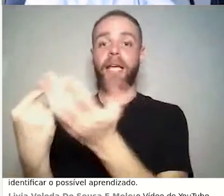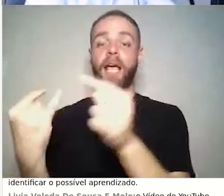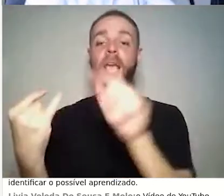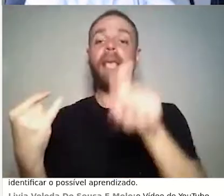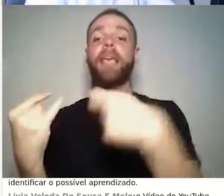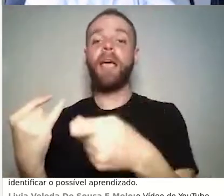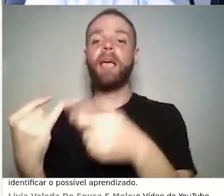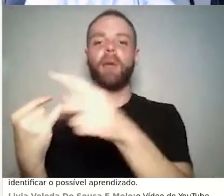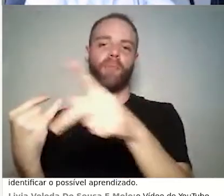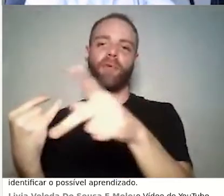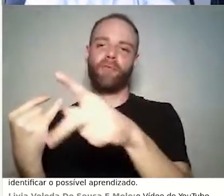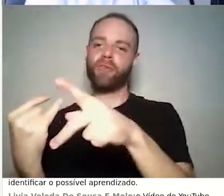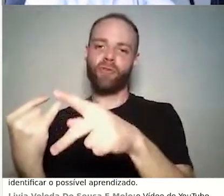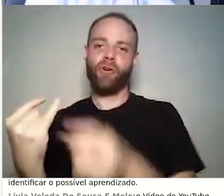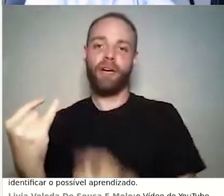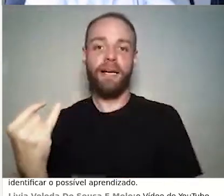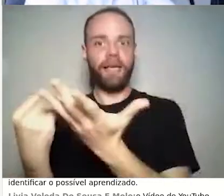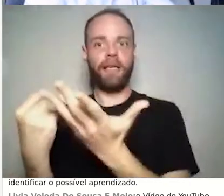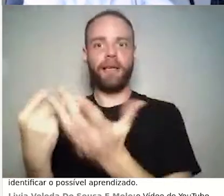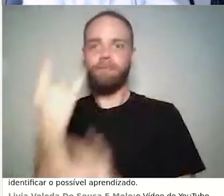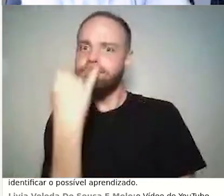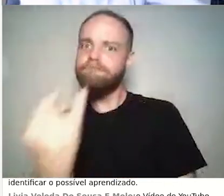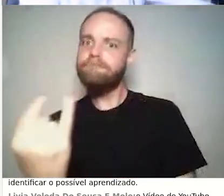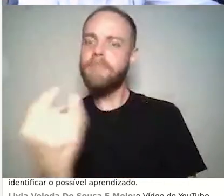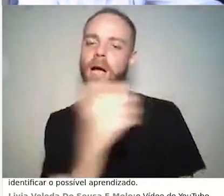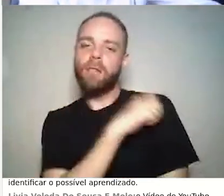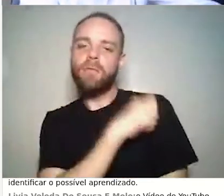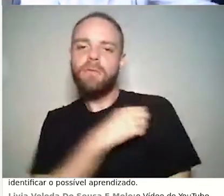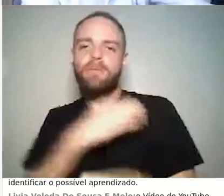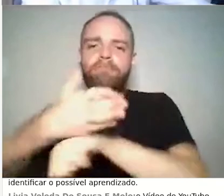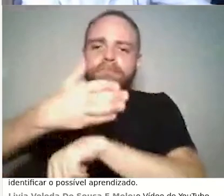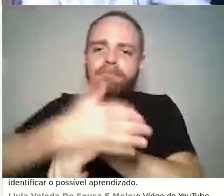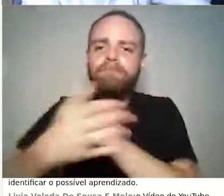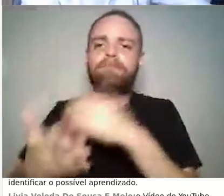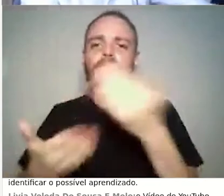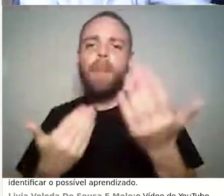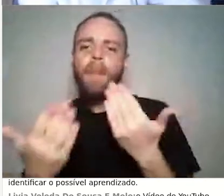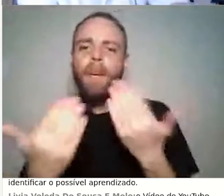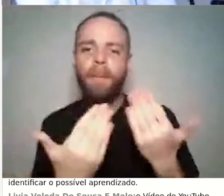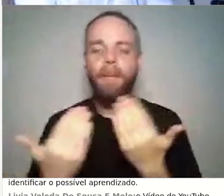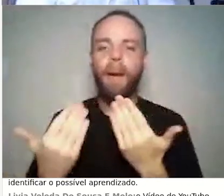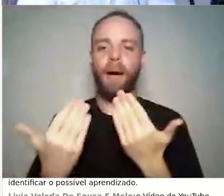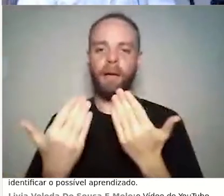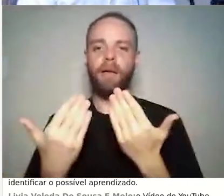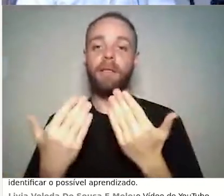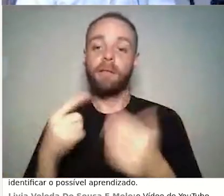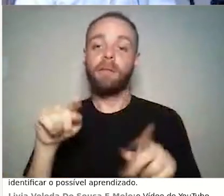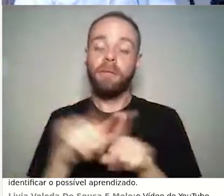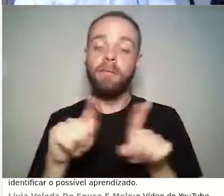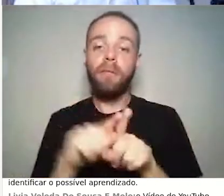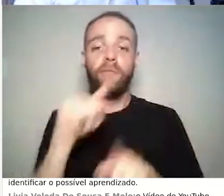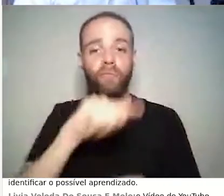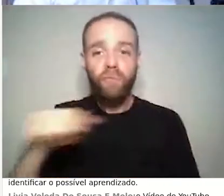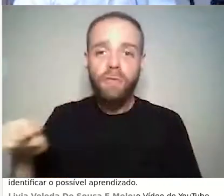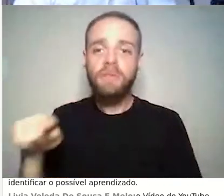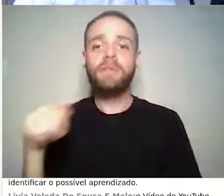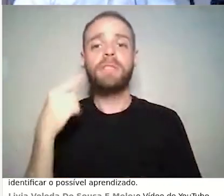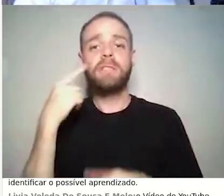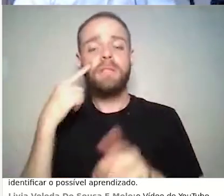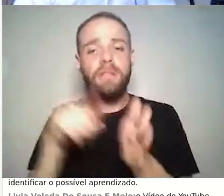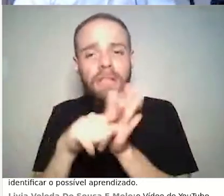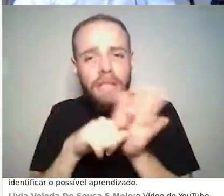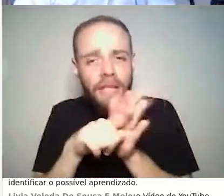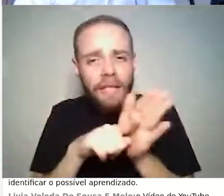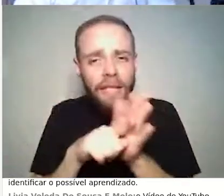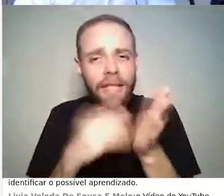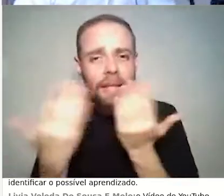nutrientes para uma boa discussão acadêmica. Então, é importante também vocês fazerem essa própria análise, né? Observe aqueles recursos que vocês